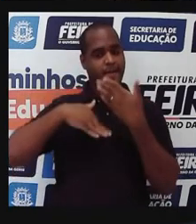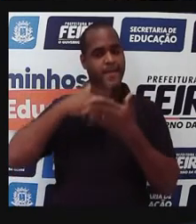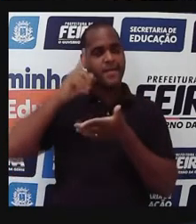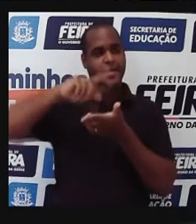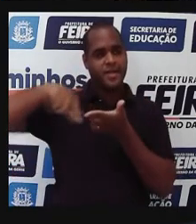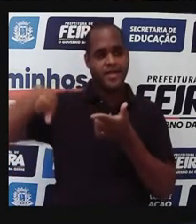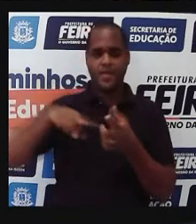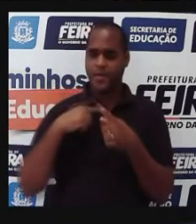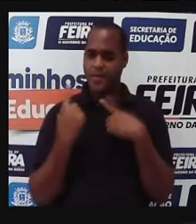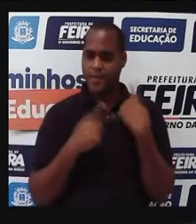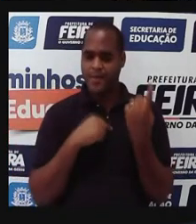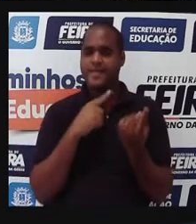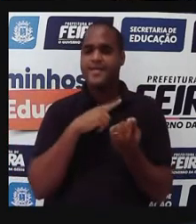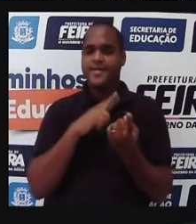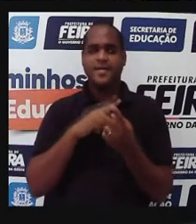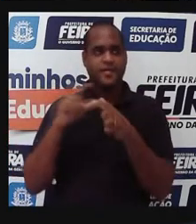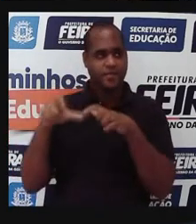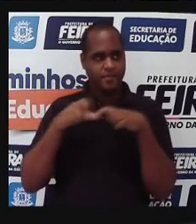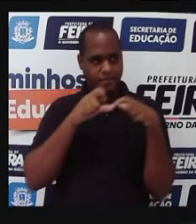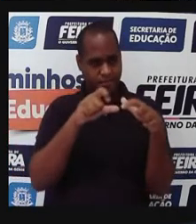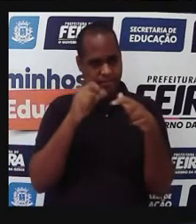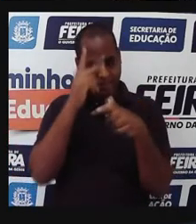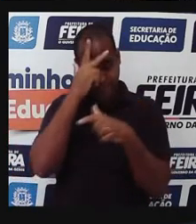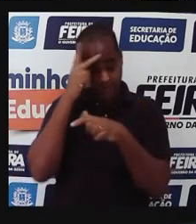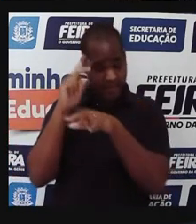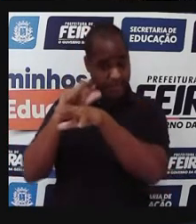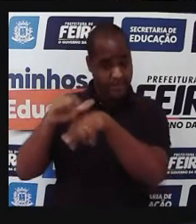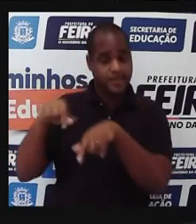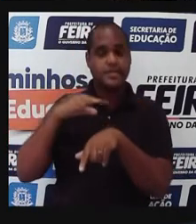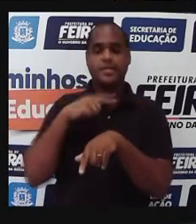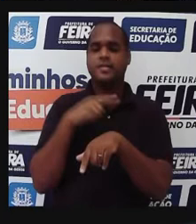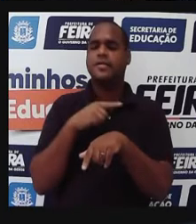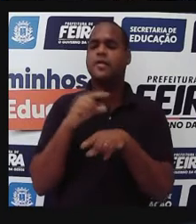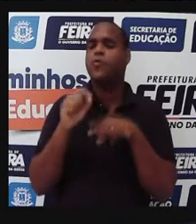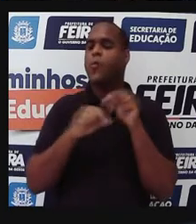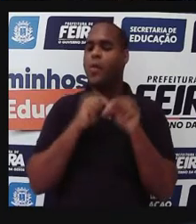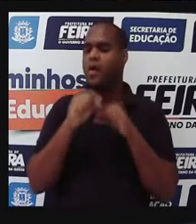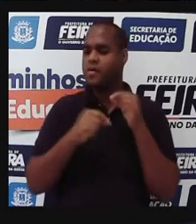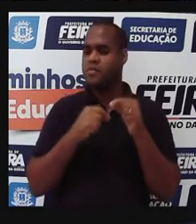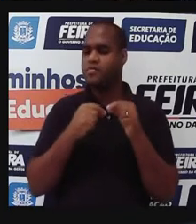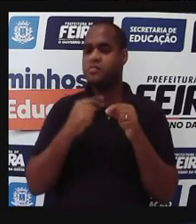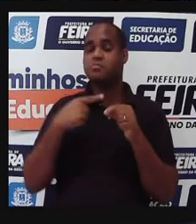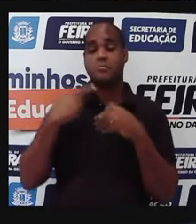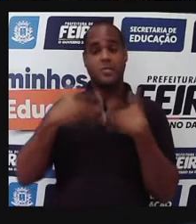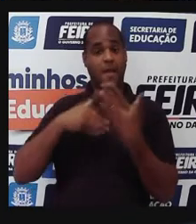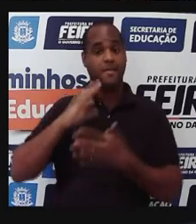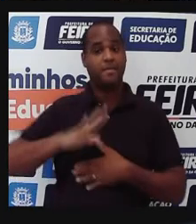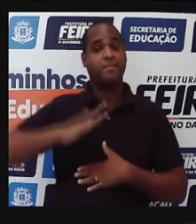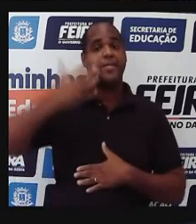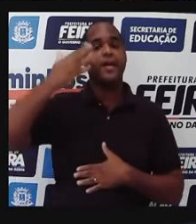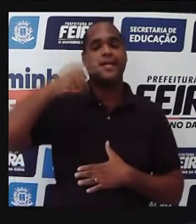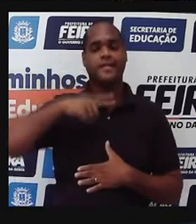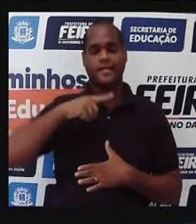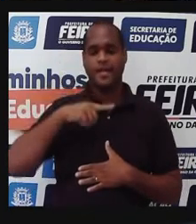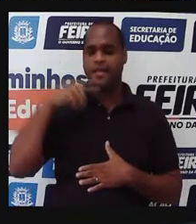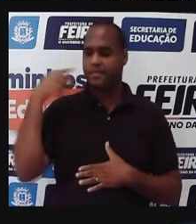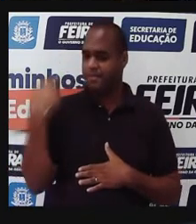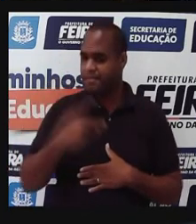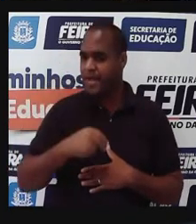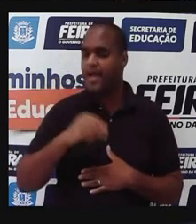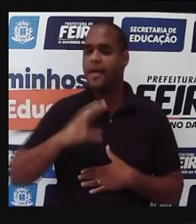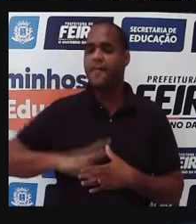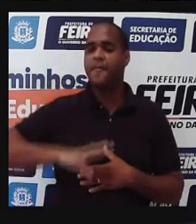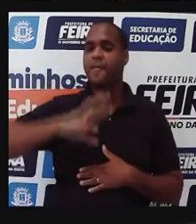e morte nos indivíduos, certo? E vai atacar, né, vai afetar, vamos